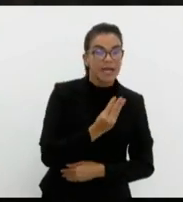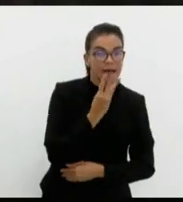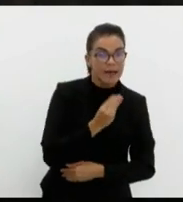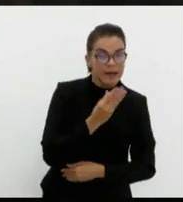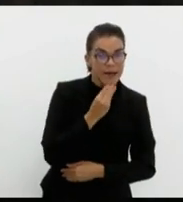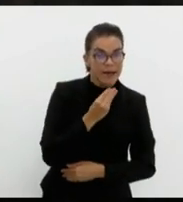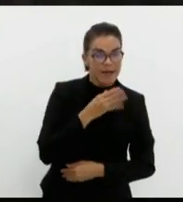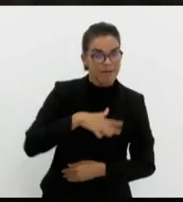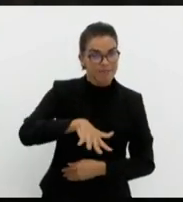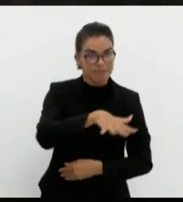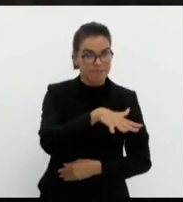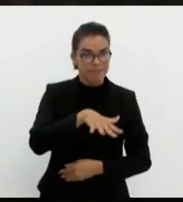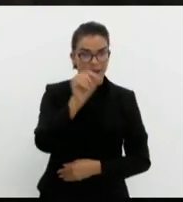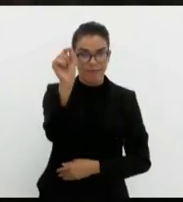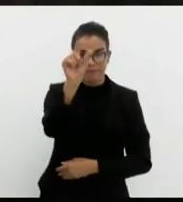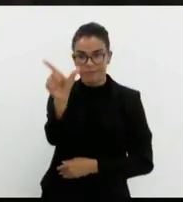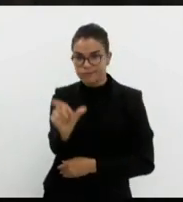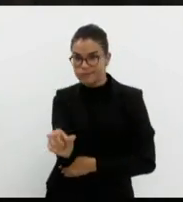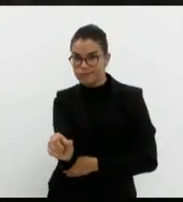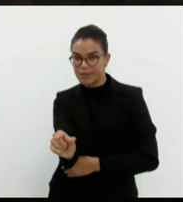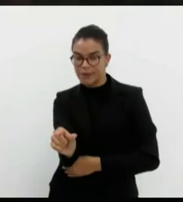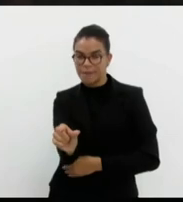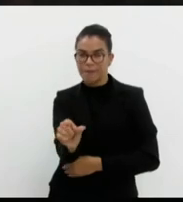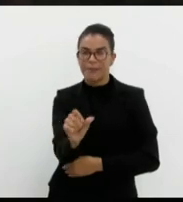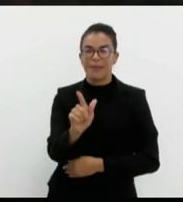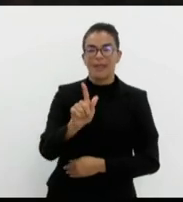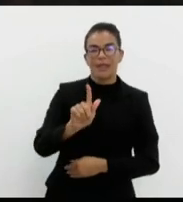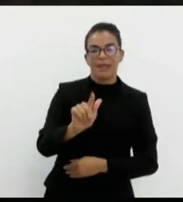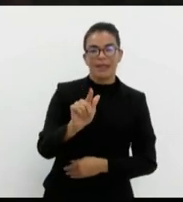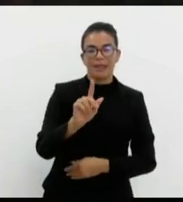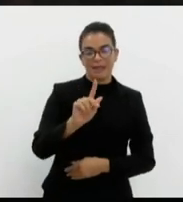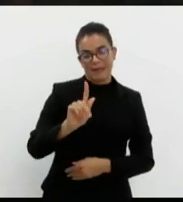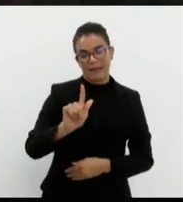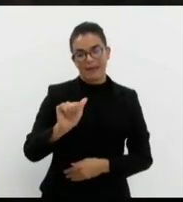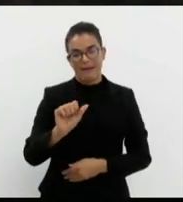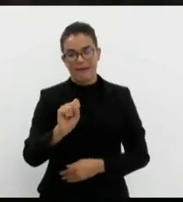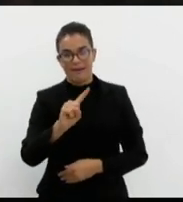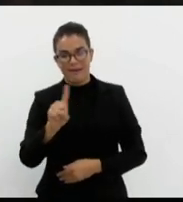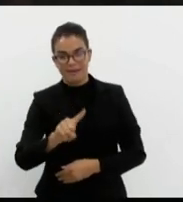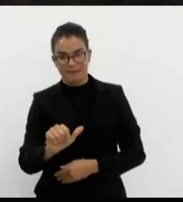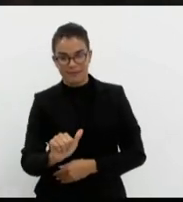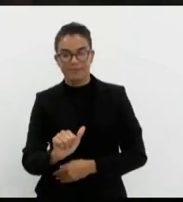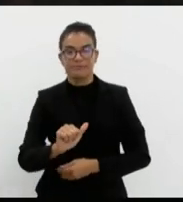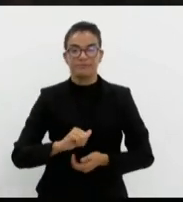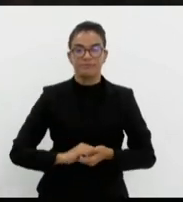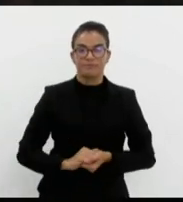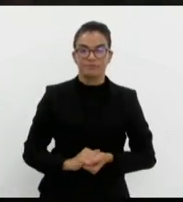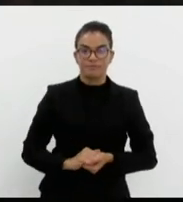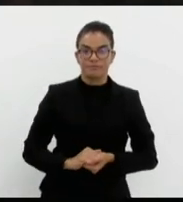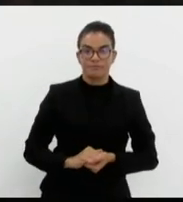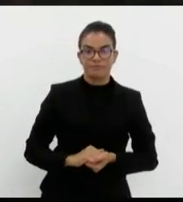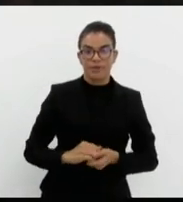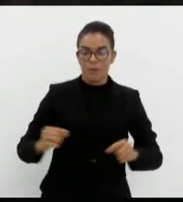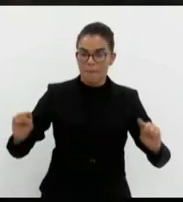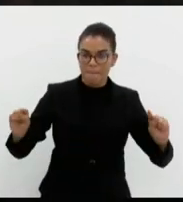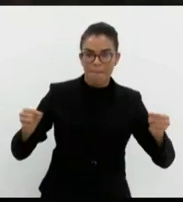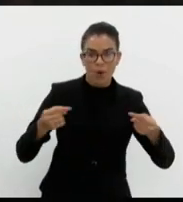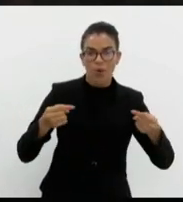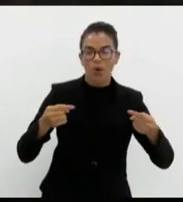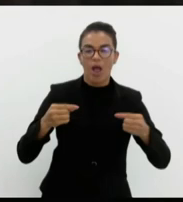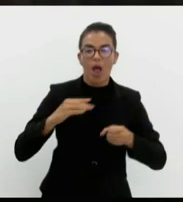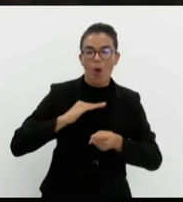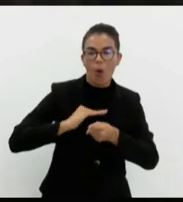Gaza contra as ações terroristas do Hamas ao holocausto,